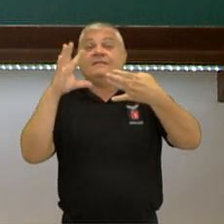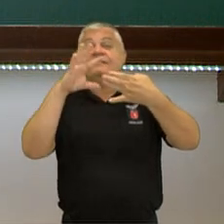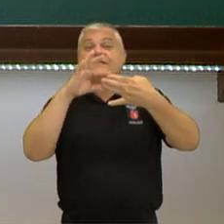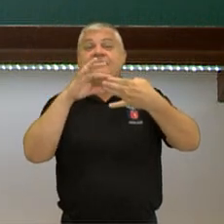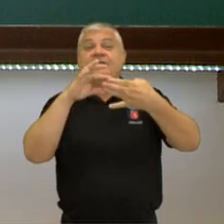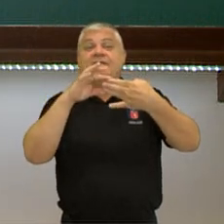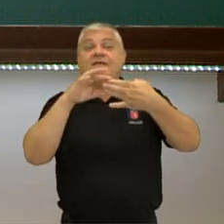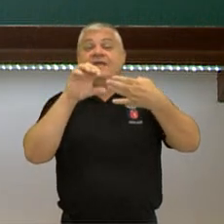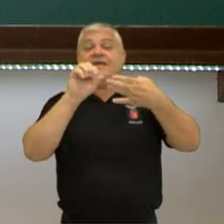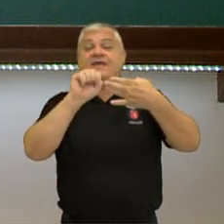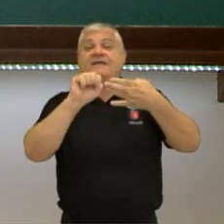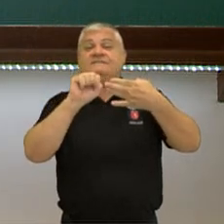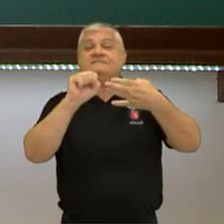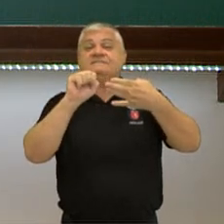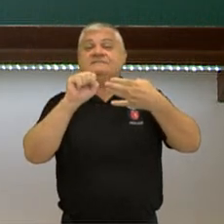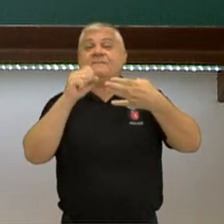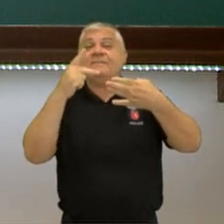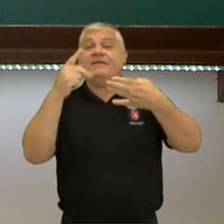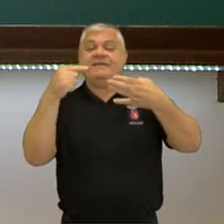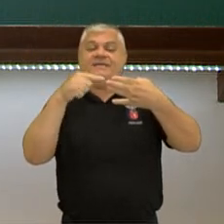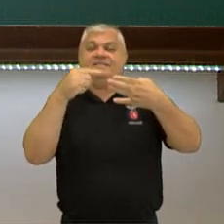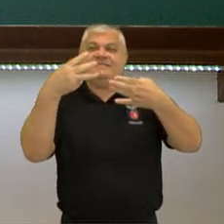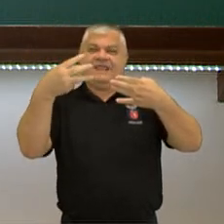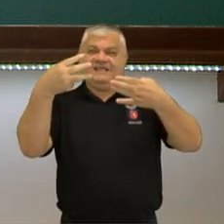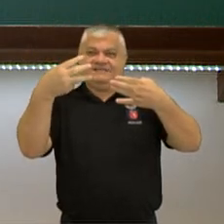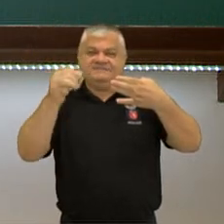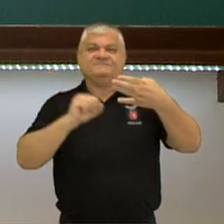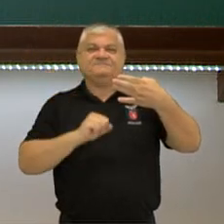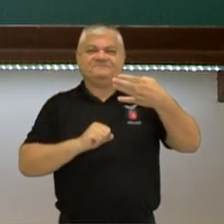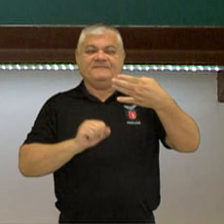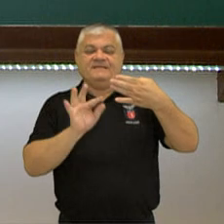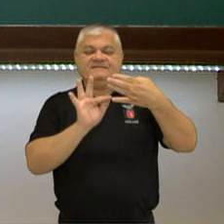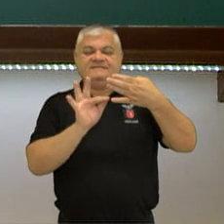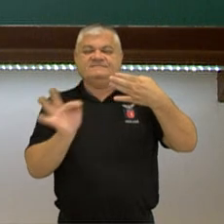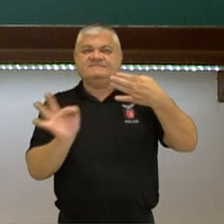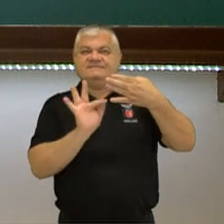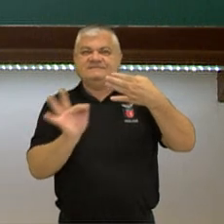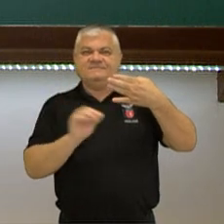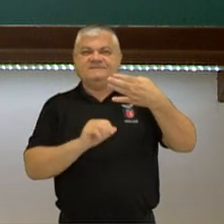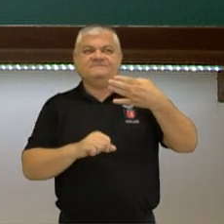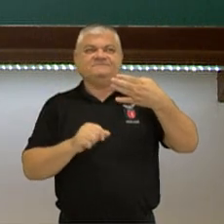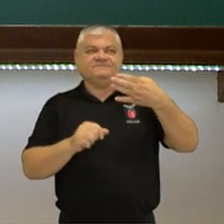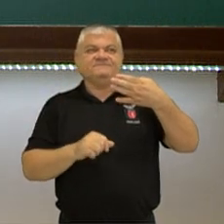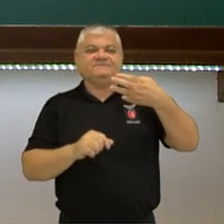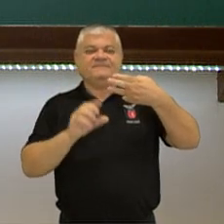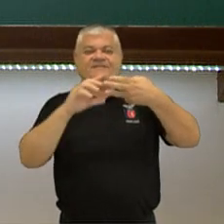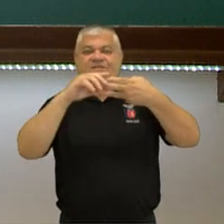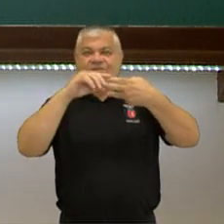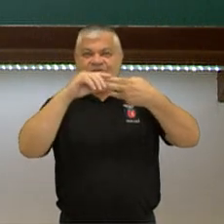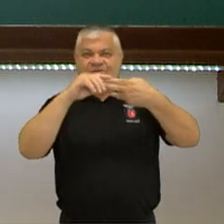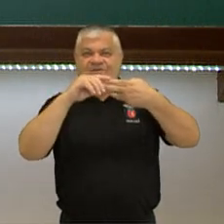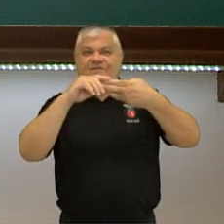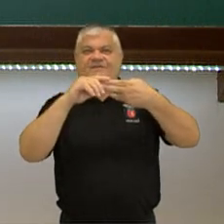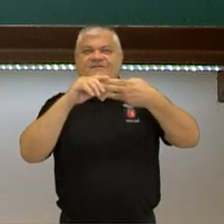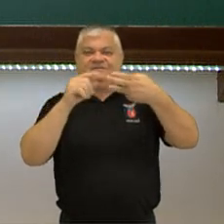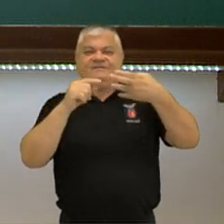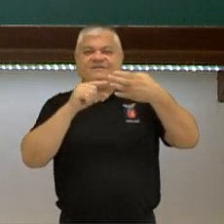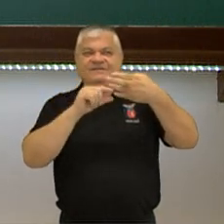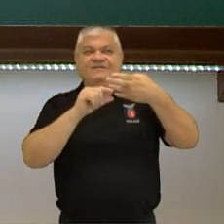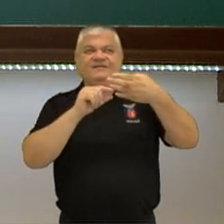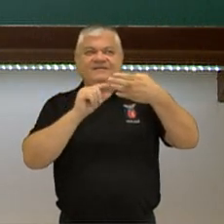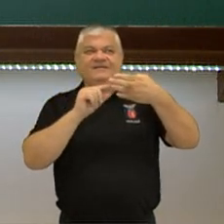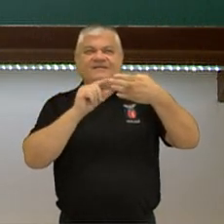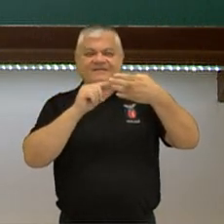É SP3, tá? Se eu tenho SP3, eu tenho ligação simples. SP2, ligação dupla. SP,